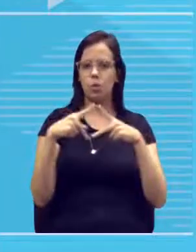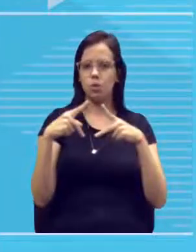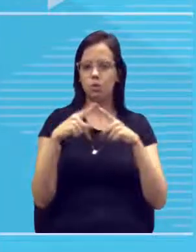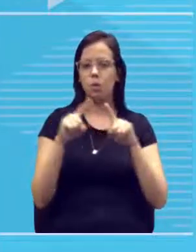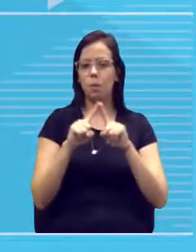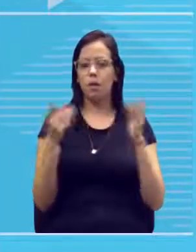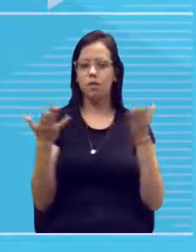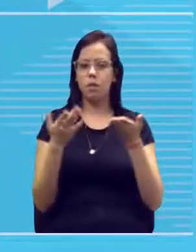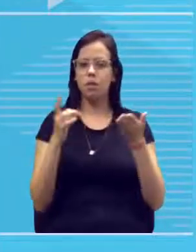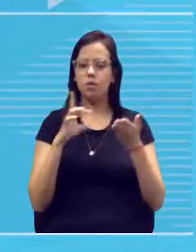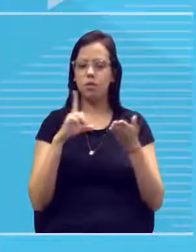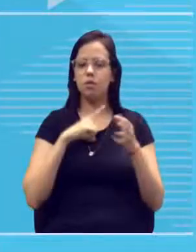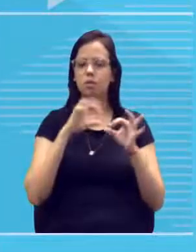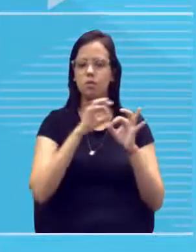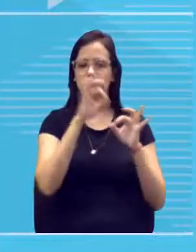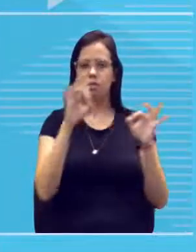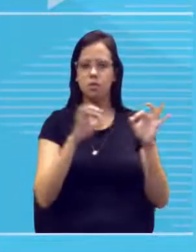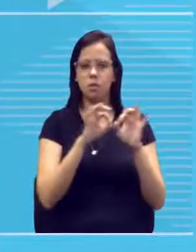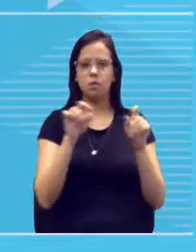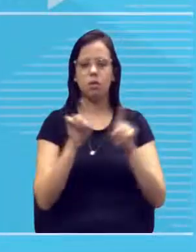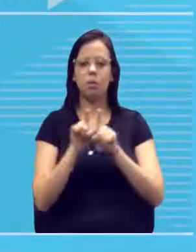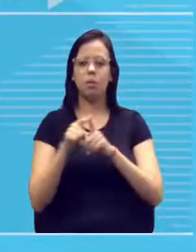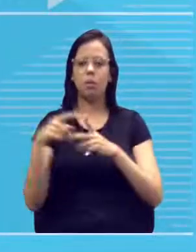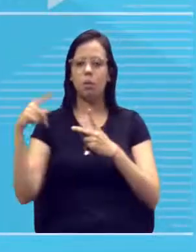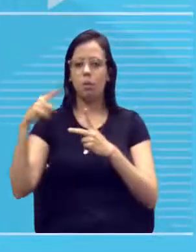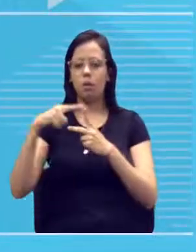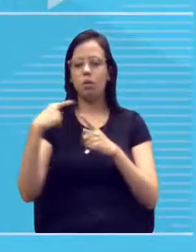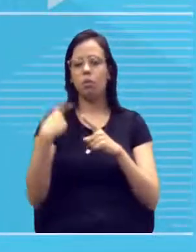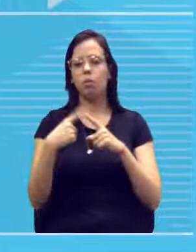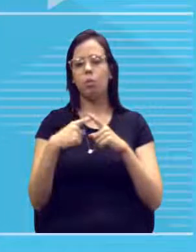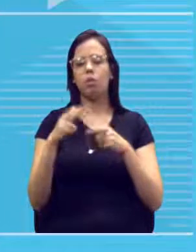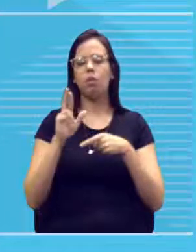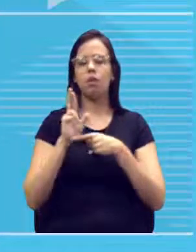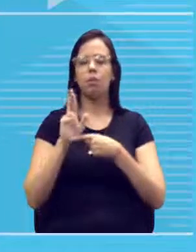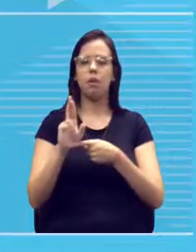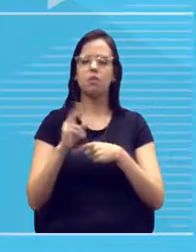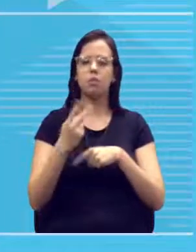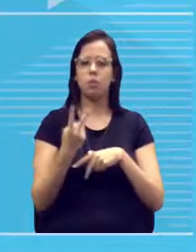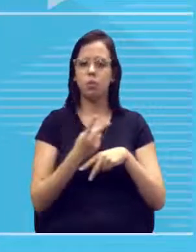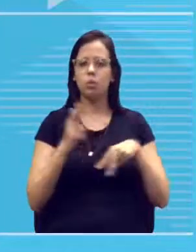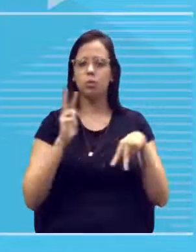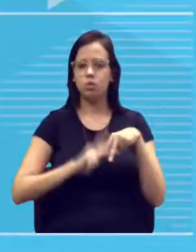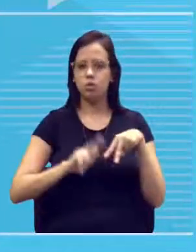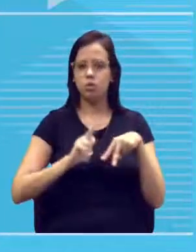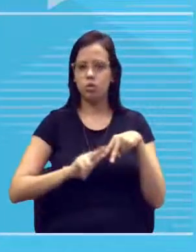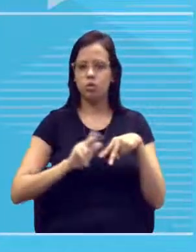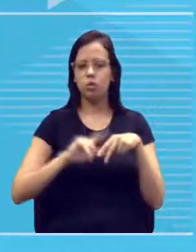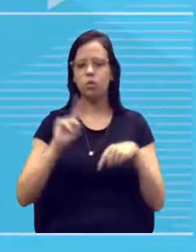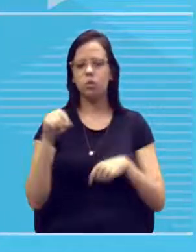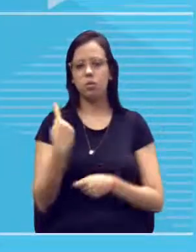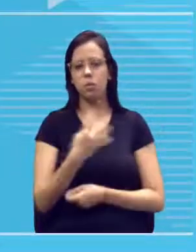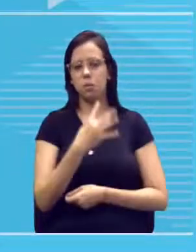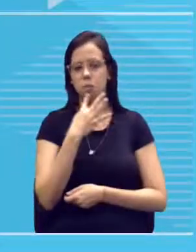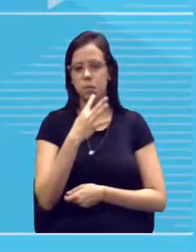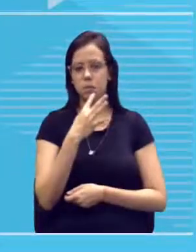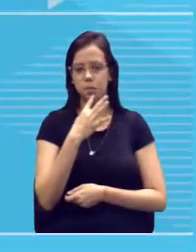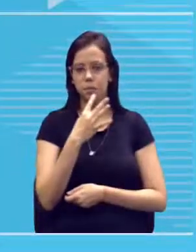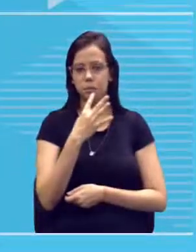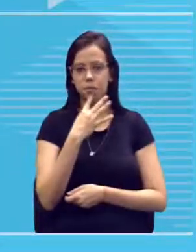aqui a gente vai ter o círculo e o quadrado. Eles representam dois sexos, que são sexos biológicos que a gente normalmente conhece, tá?